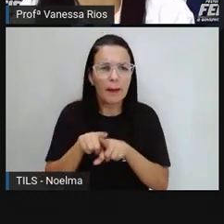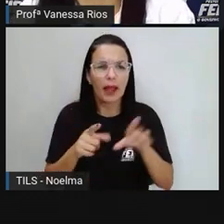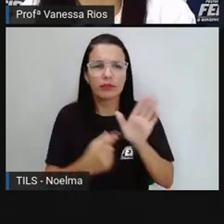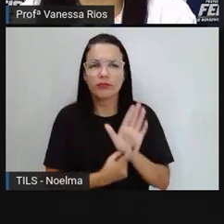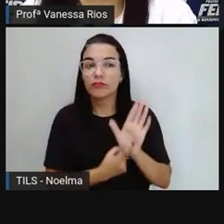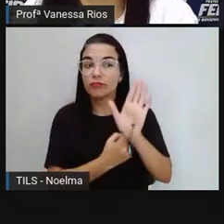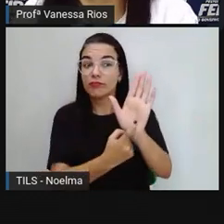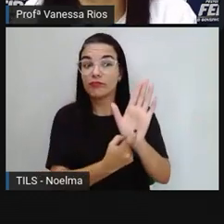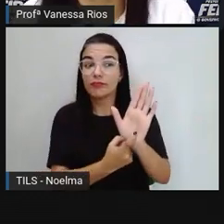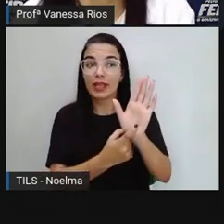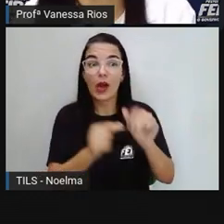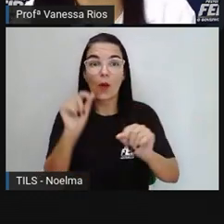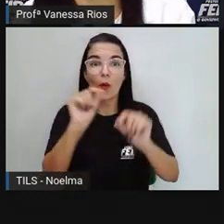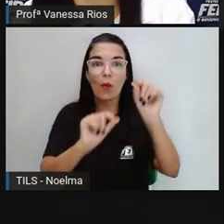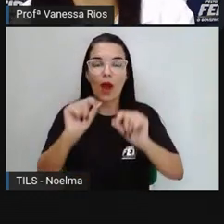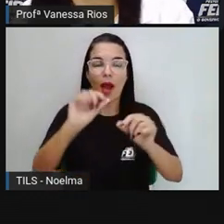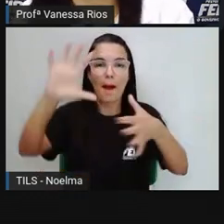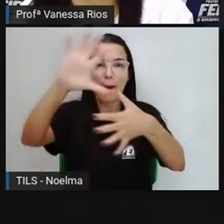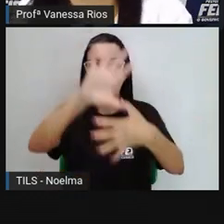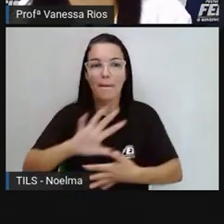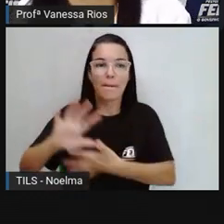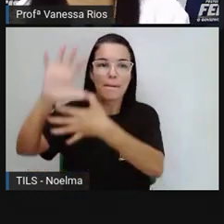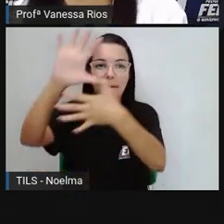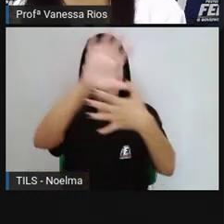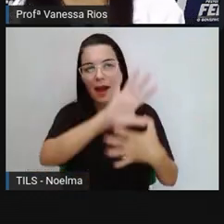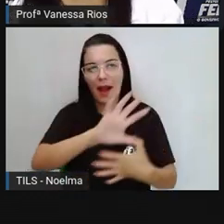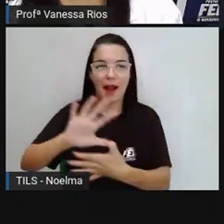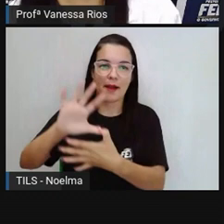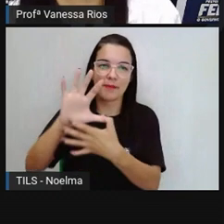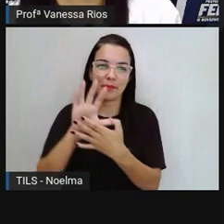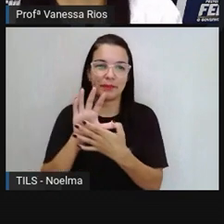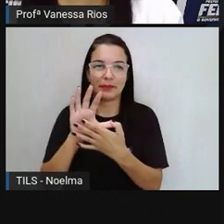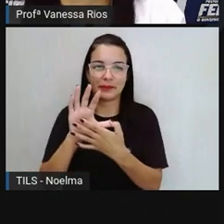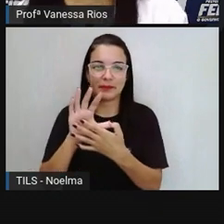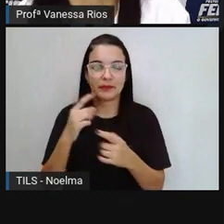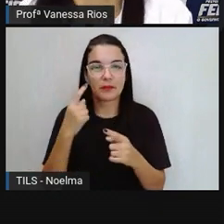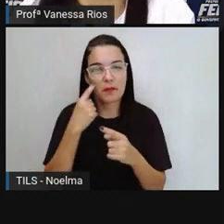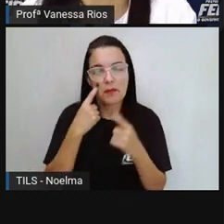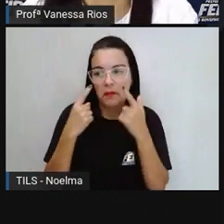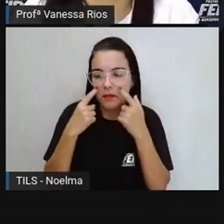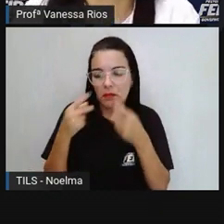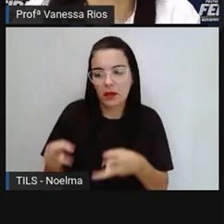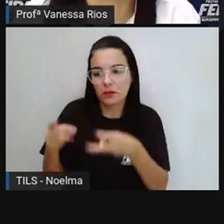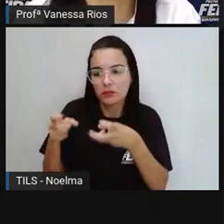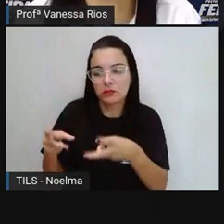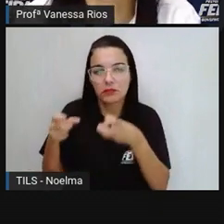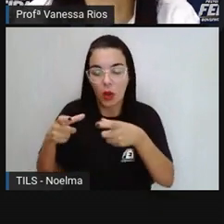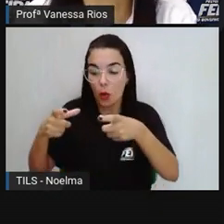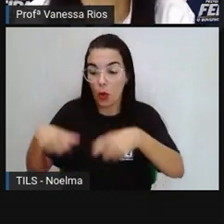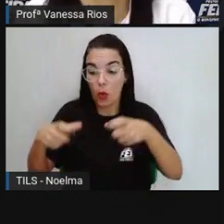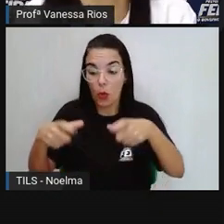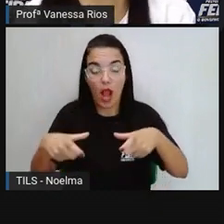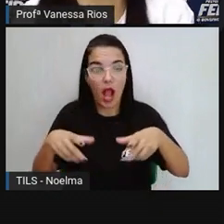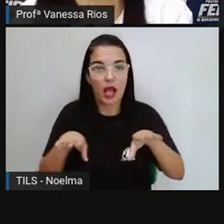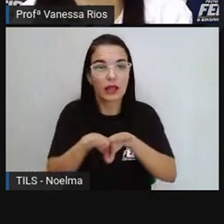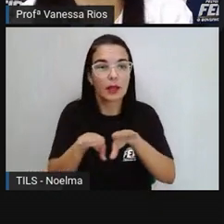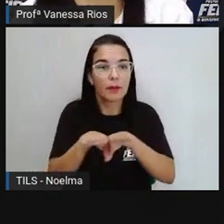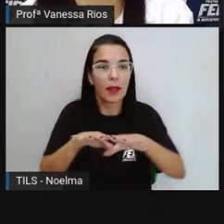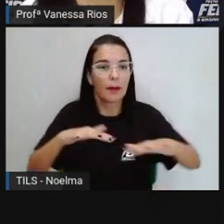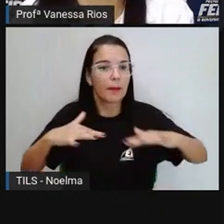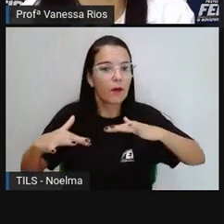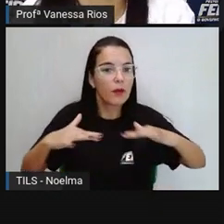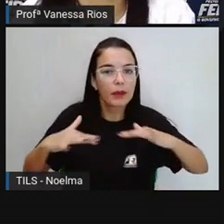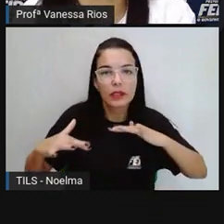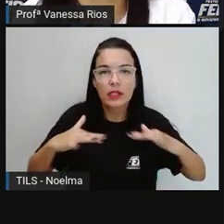observar a Bahia na perspectiva aí de localização, de movimentação, utilizando